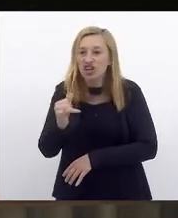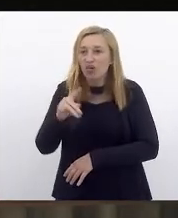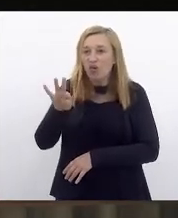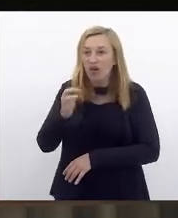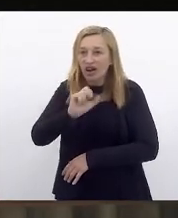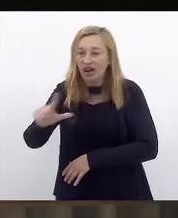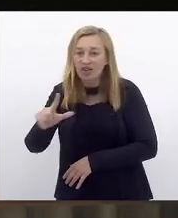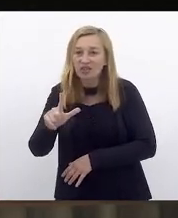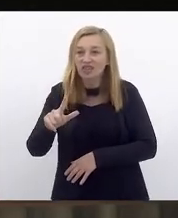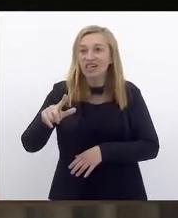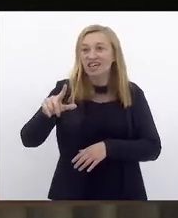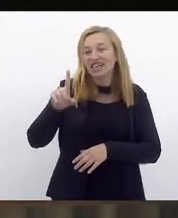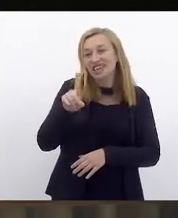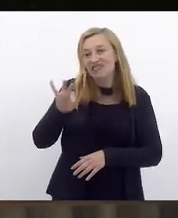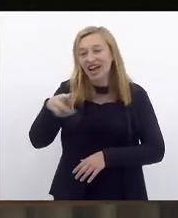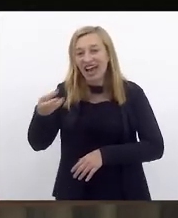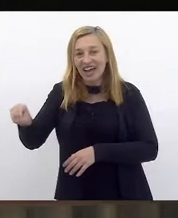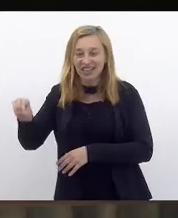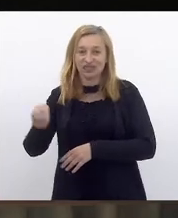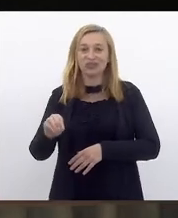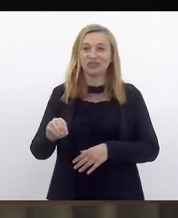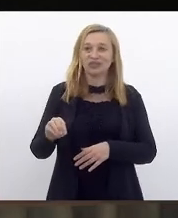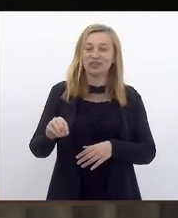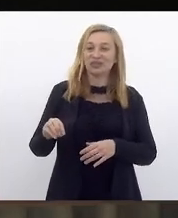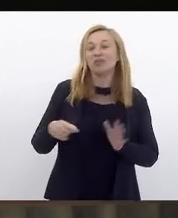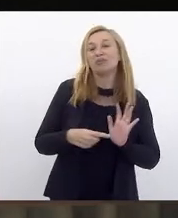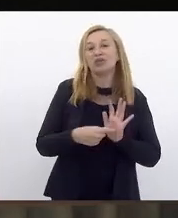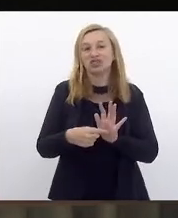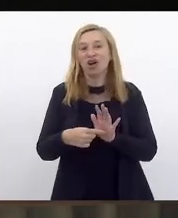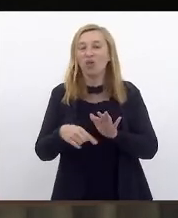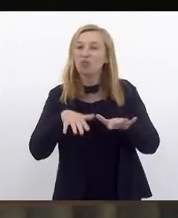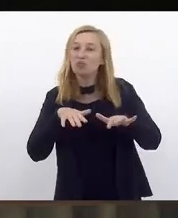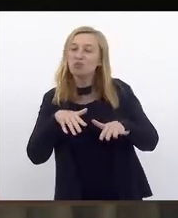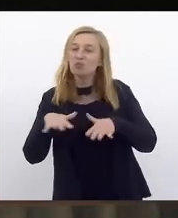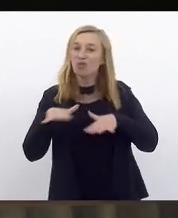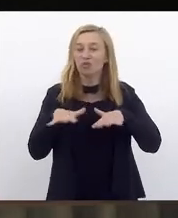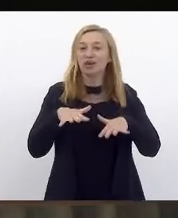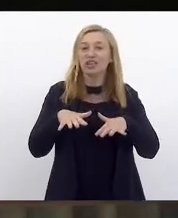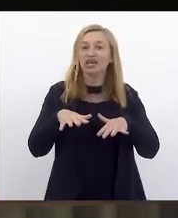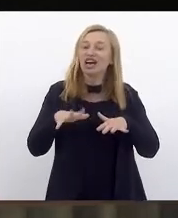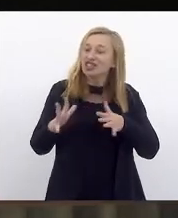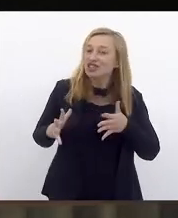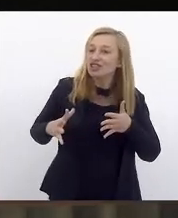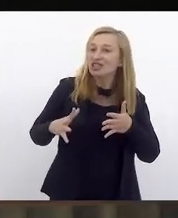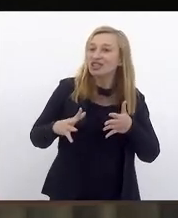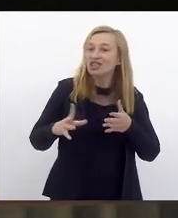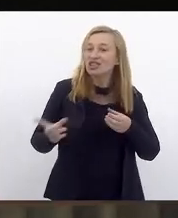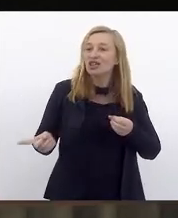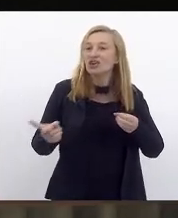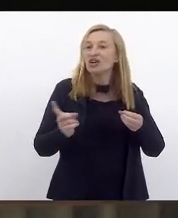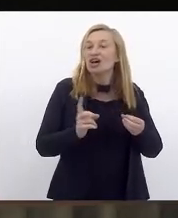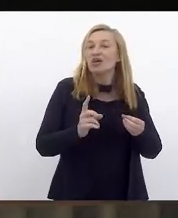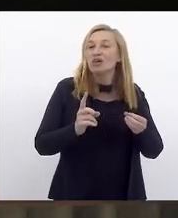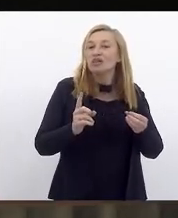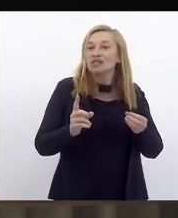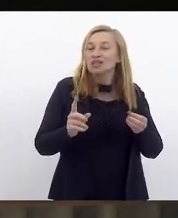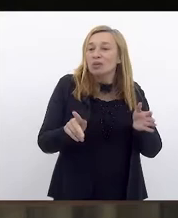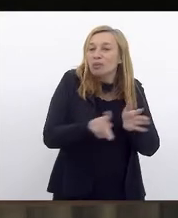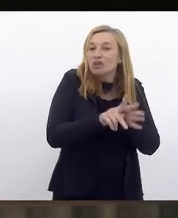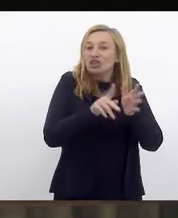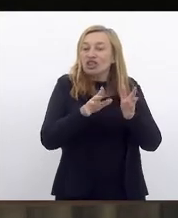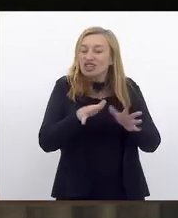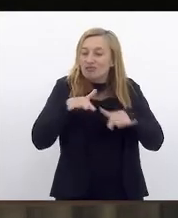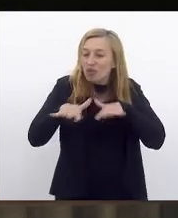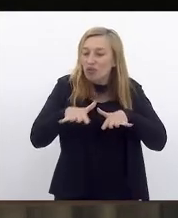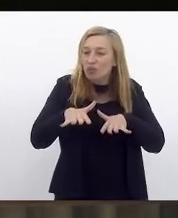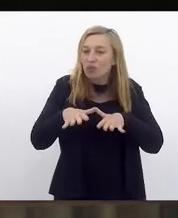que passou a identificar o movimento. Então a gente resgata com esse projeto, esse movimento